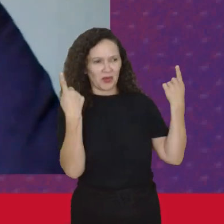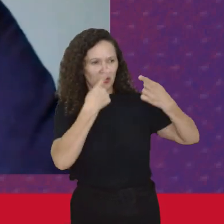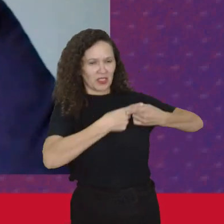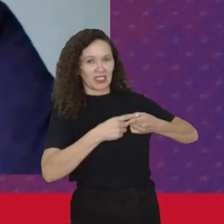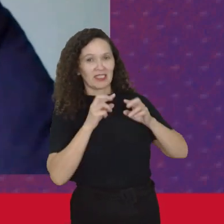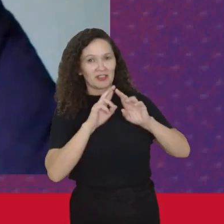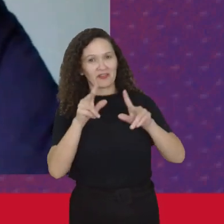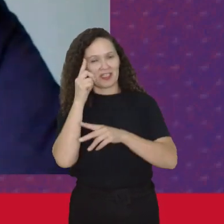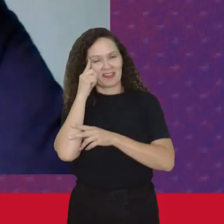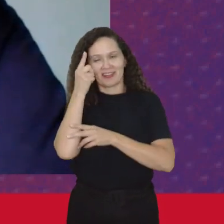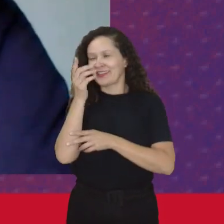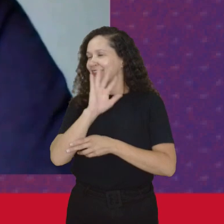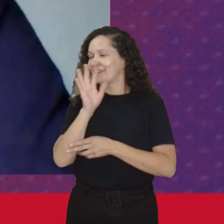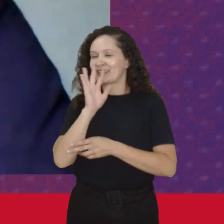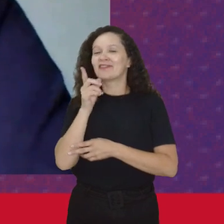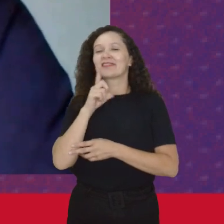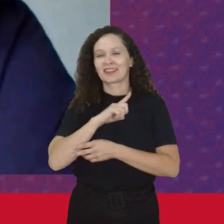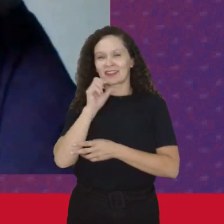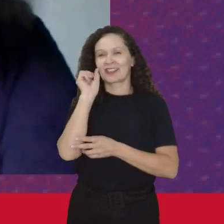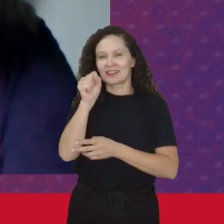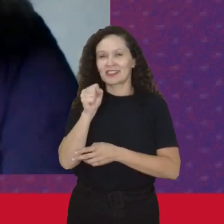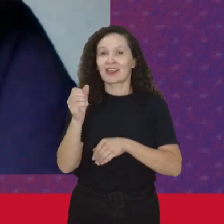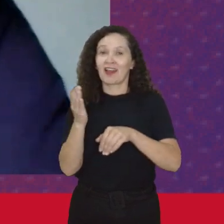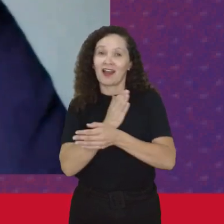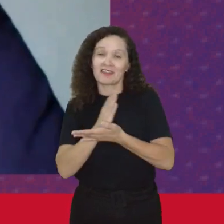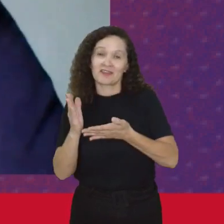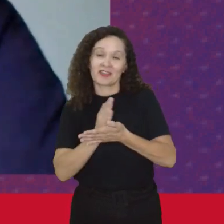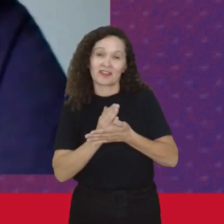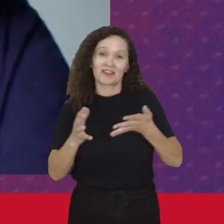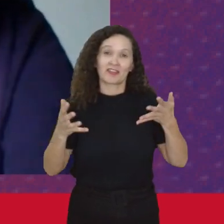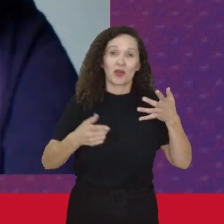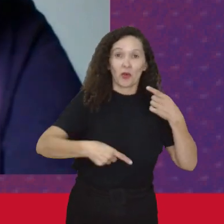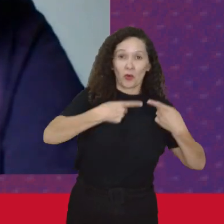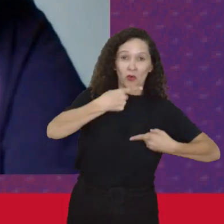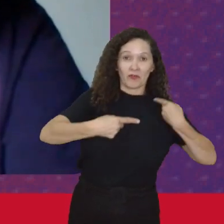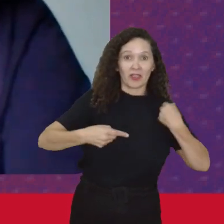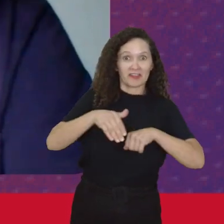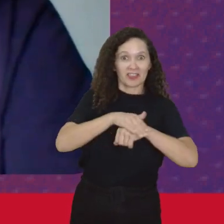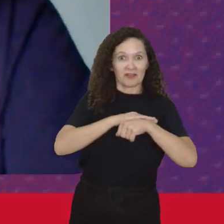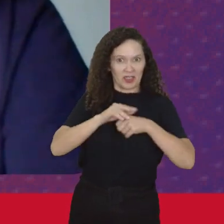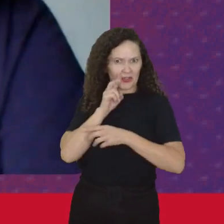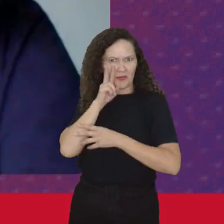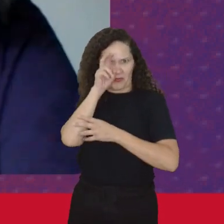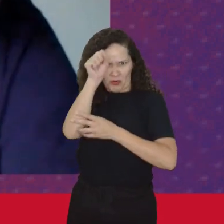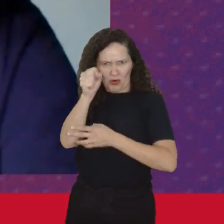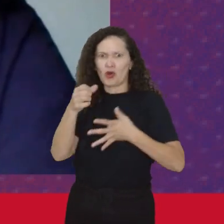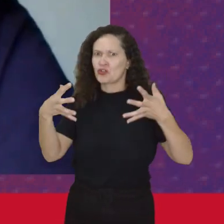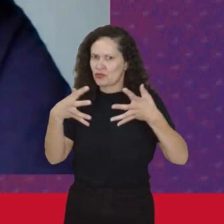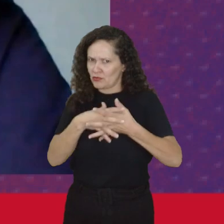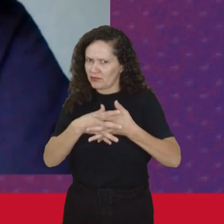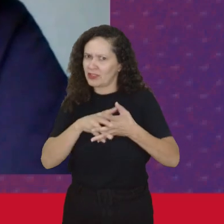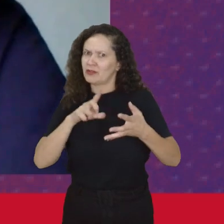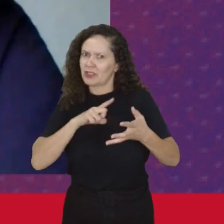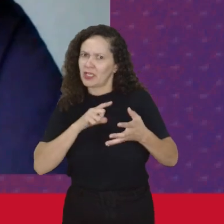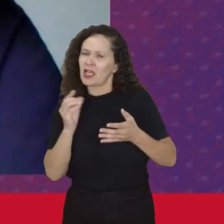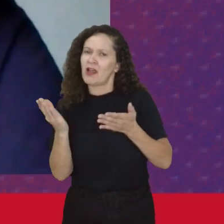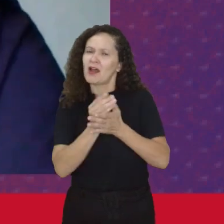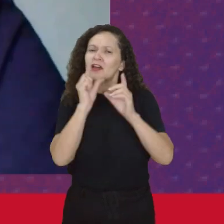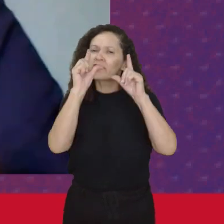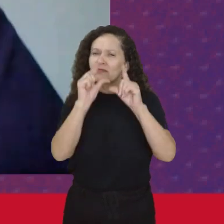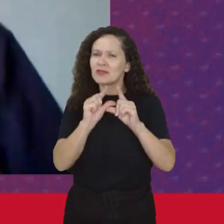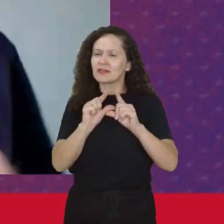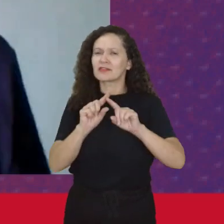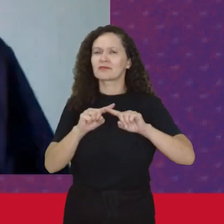Que não tem Momentos Que tem Debates Mais Mais Conflitivos Ou menos Mas eu acho Que é